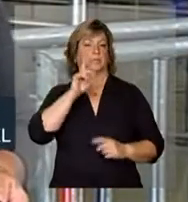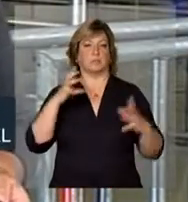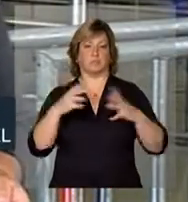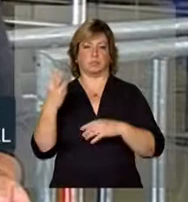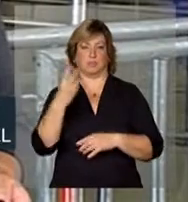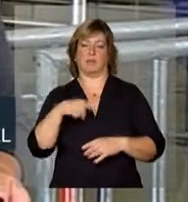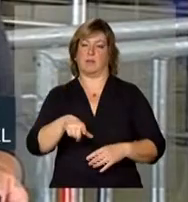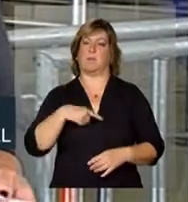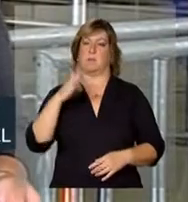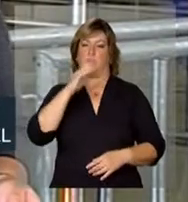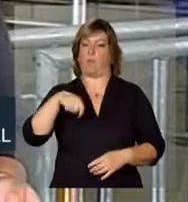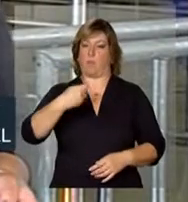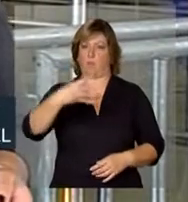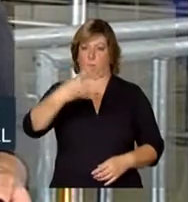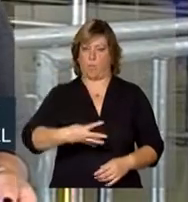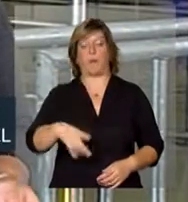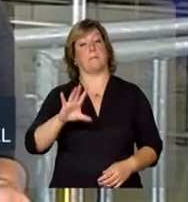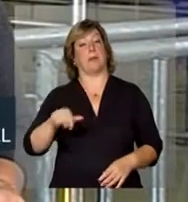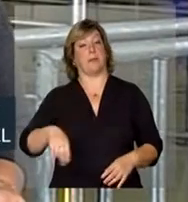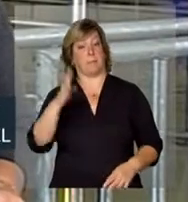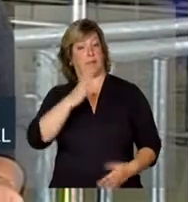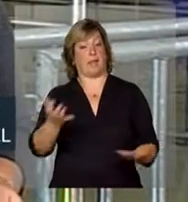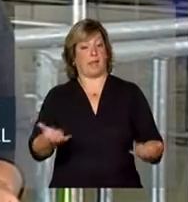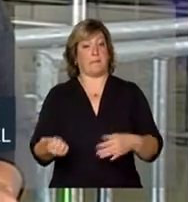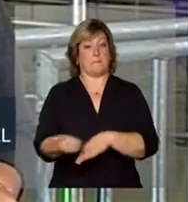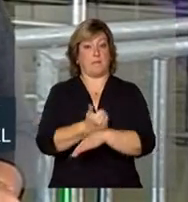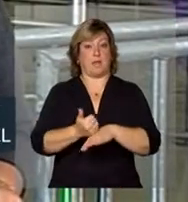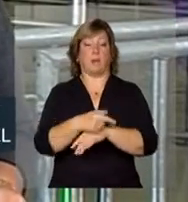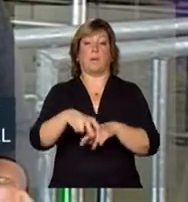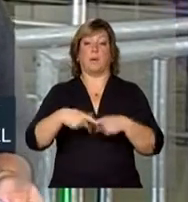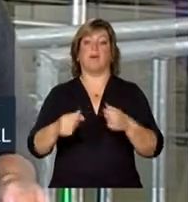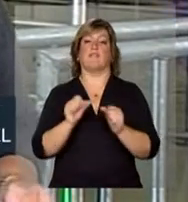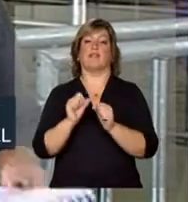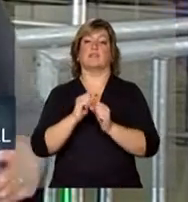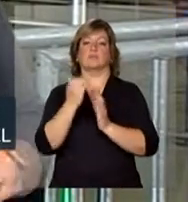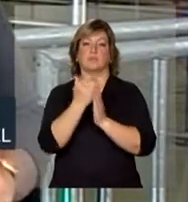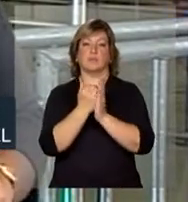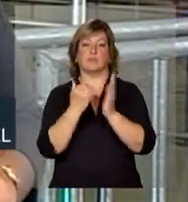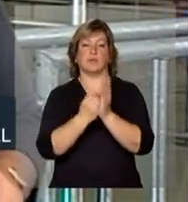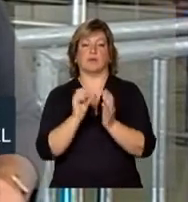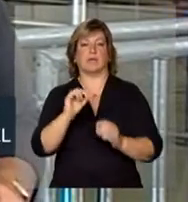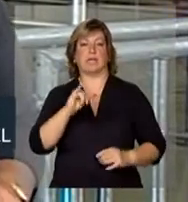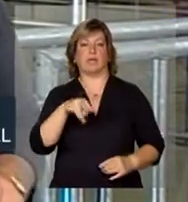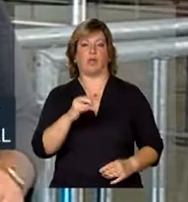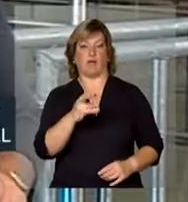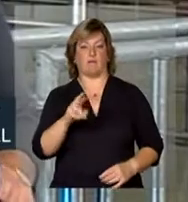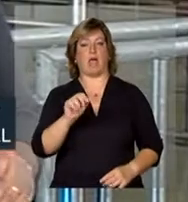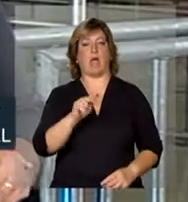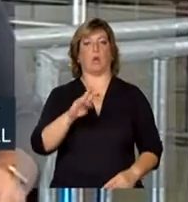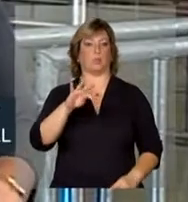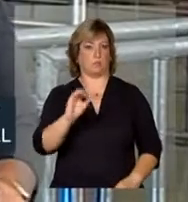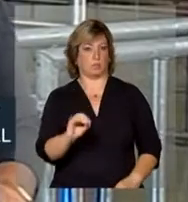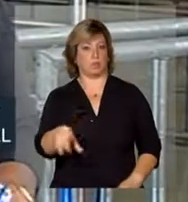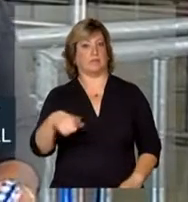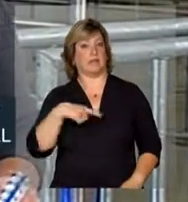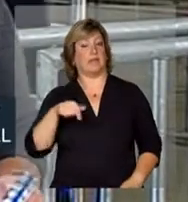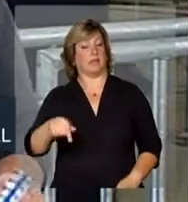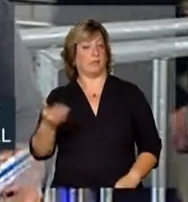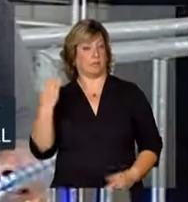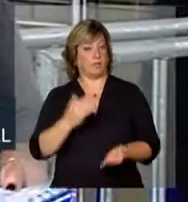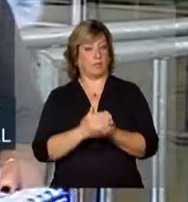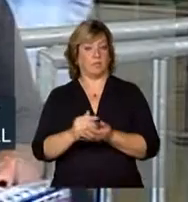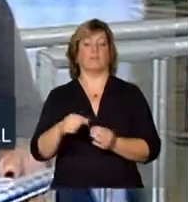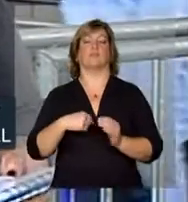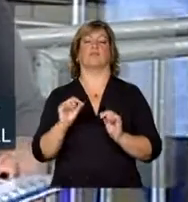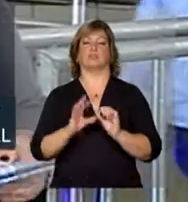melhorar a posição do país no ranking, por isso criou o programa Inovar Alto. No início do mês de outubro foram lançadas as regras deste programa,